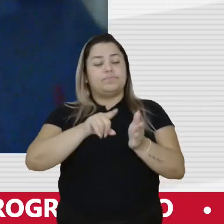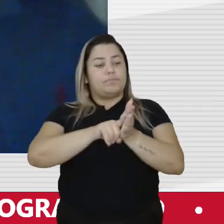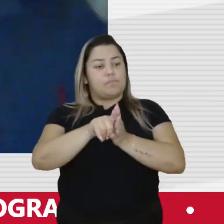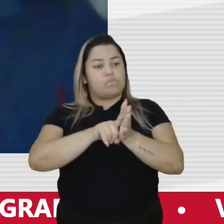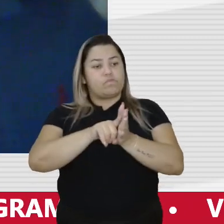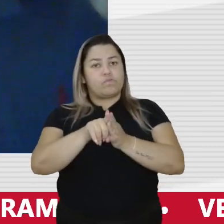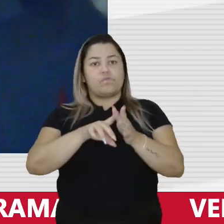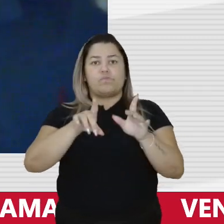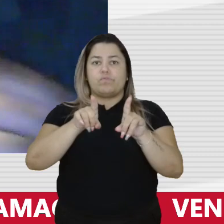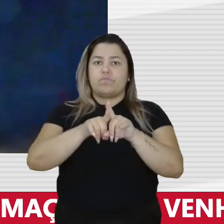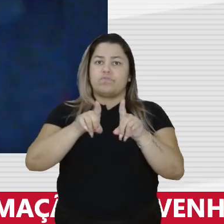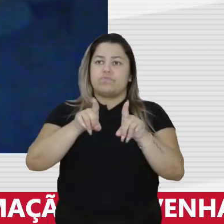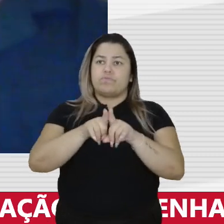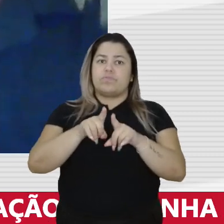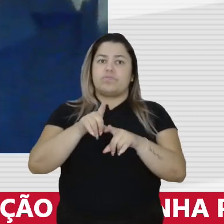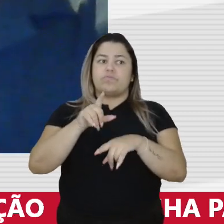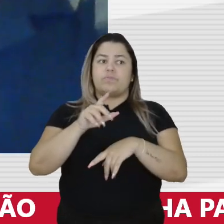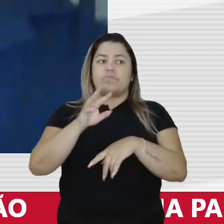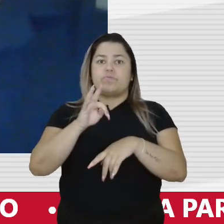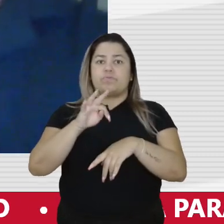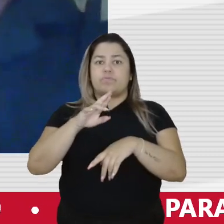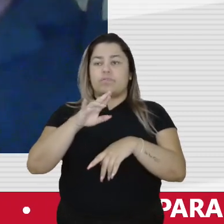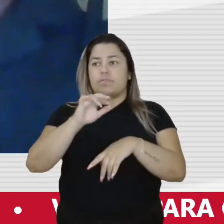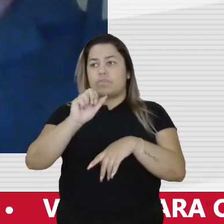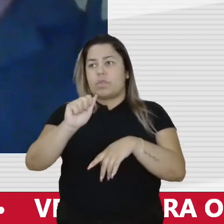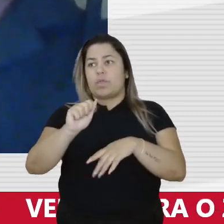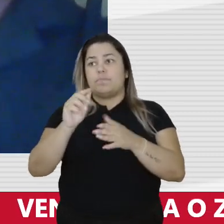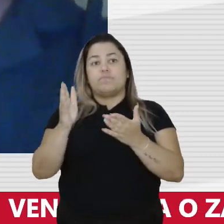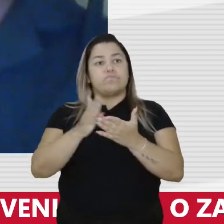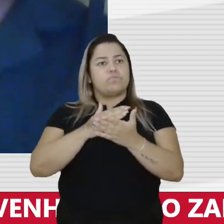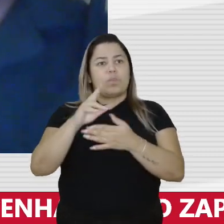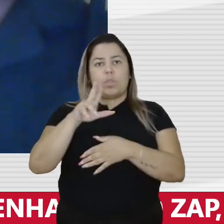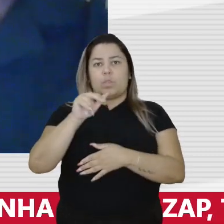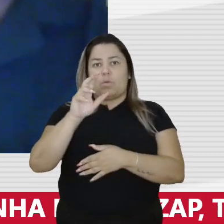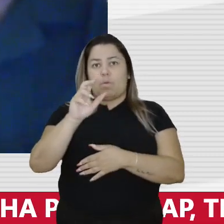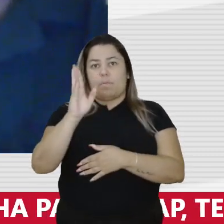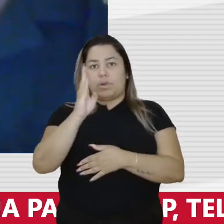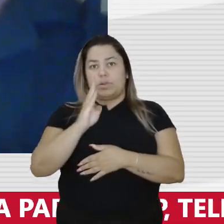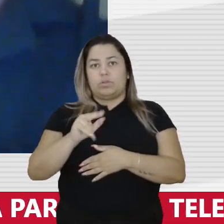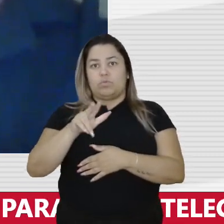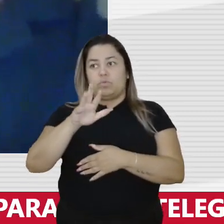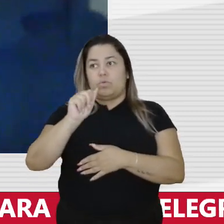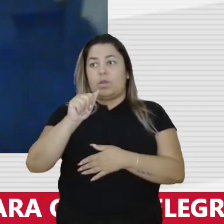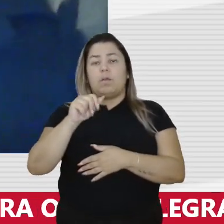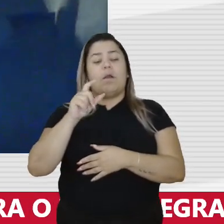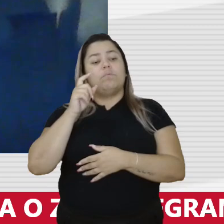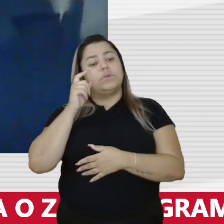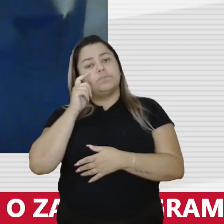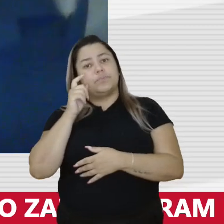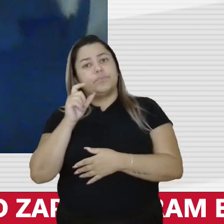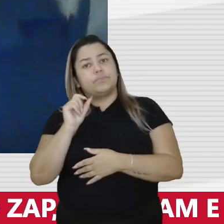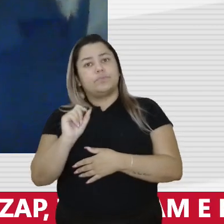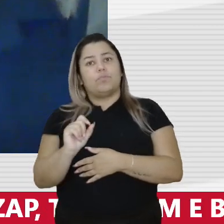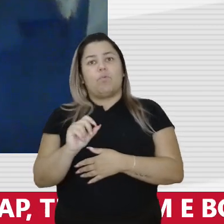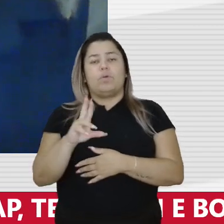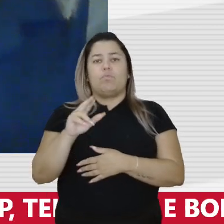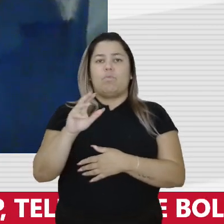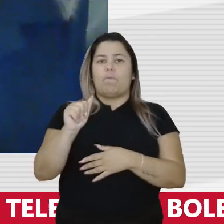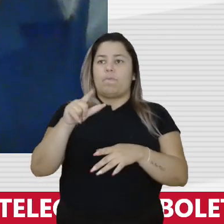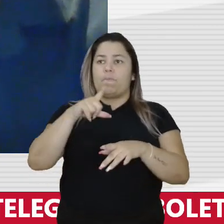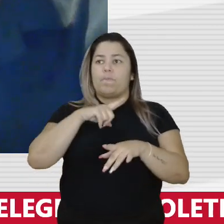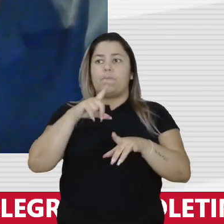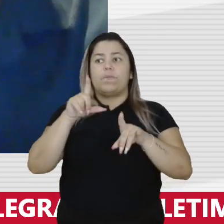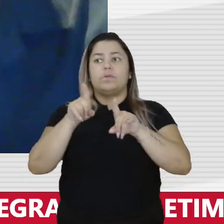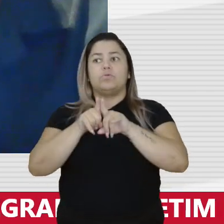linha do que o Tortura Nunca Mais tinha pesquisado e gerado o livro Brasil Nunca Mais. A minha curiosidade era por que nunca tinha surgido uma